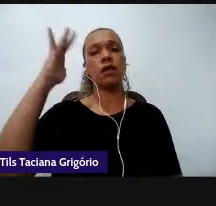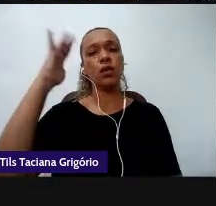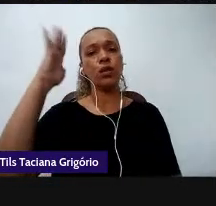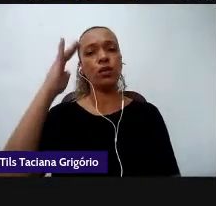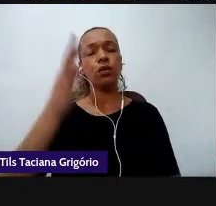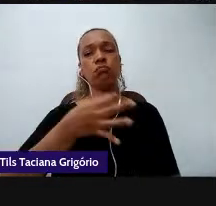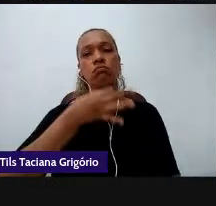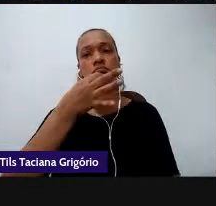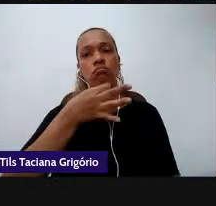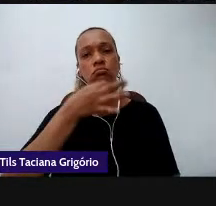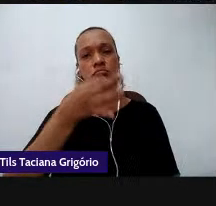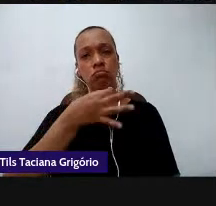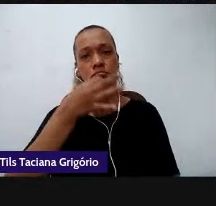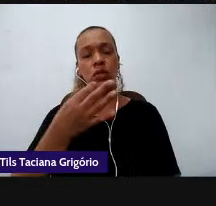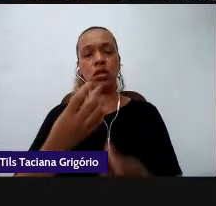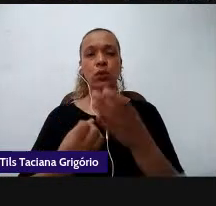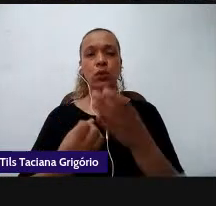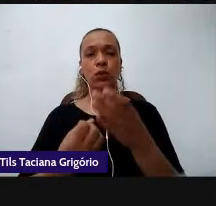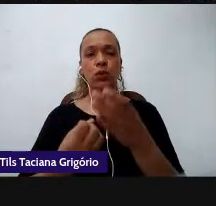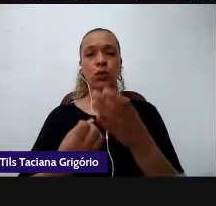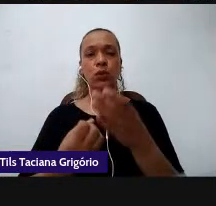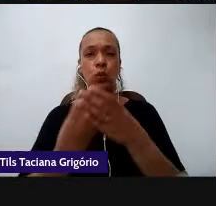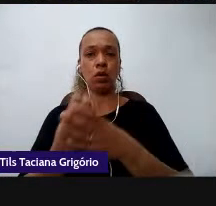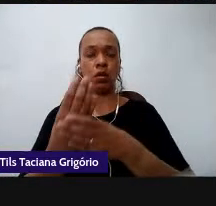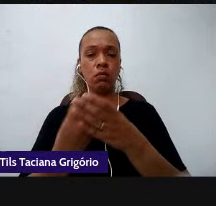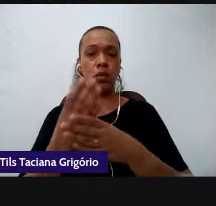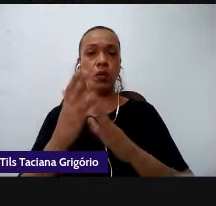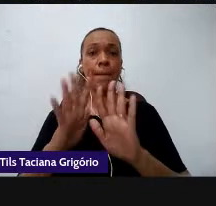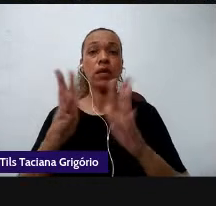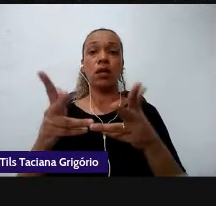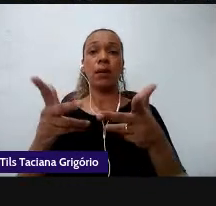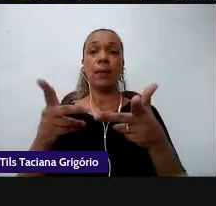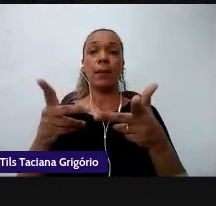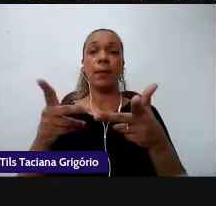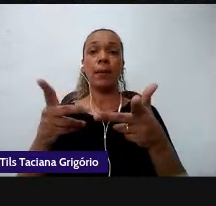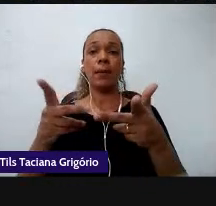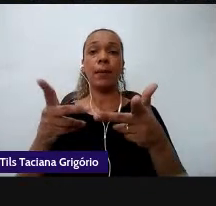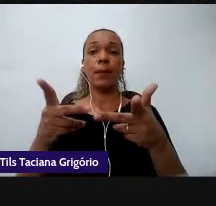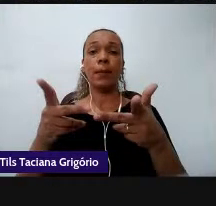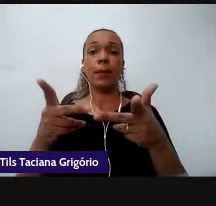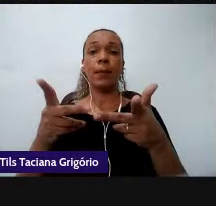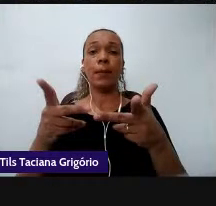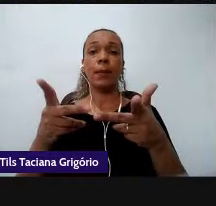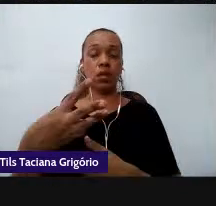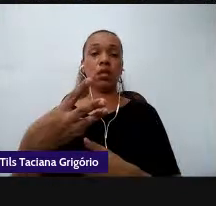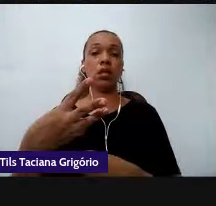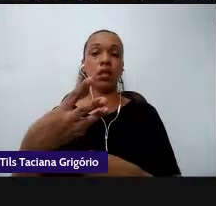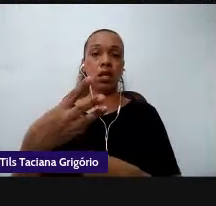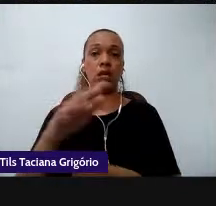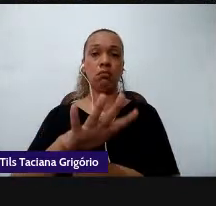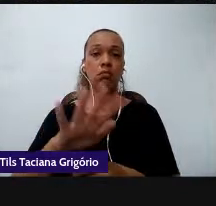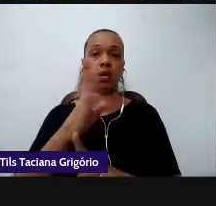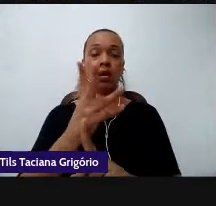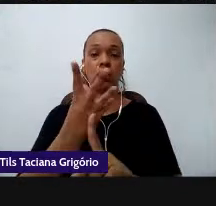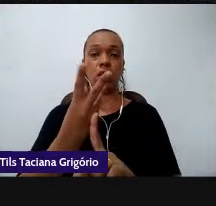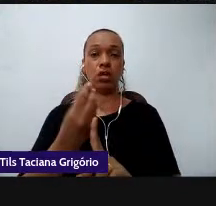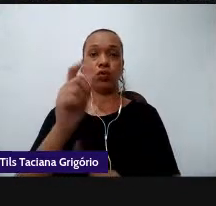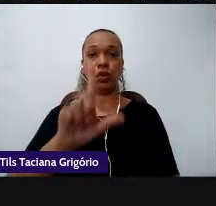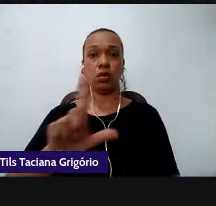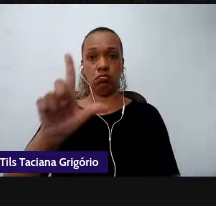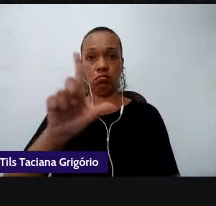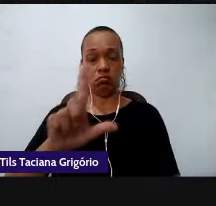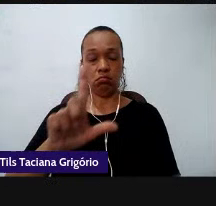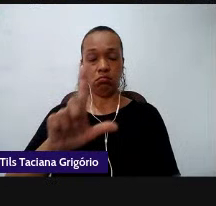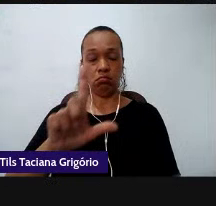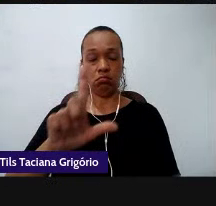apenas da produção mas na habilidade 53 no campo artístico literário a gente tem o seguinte também